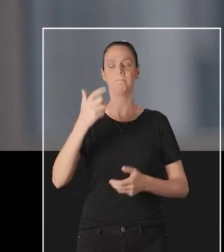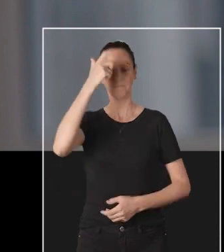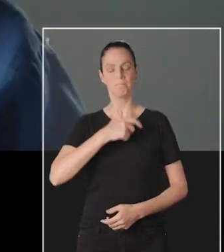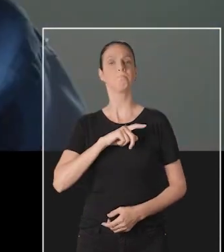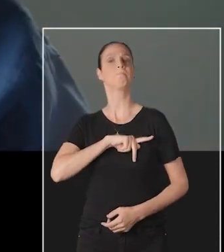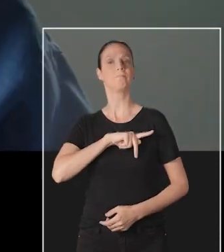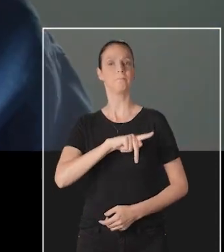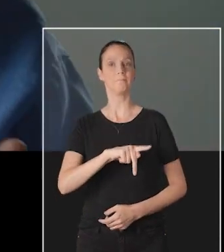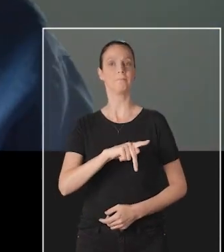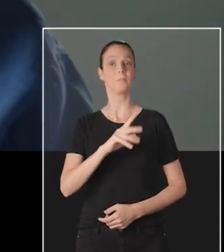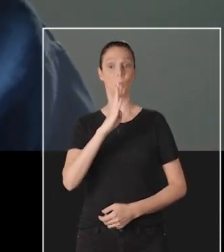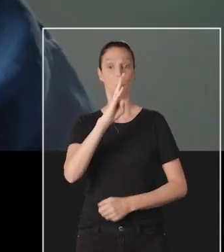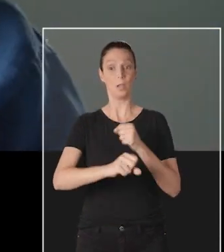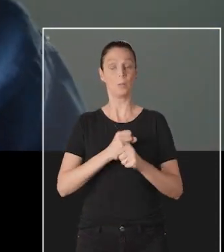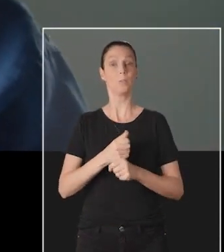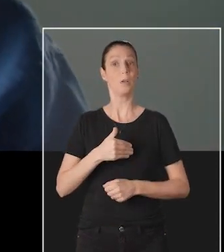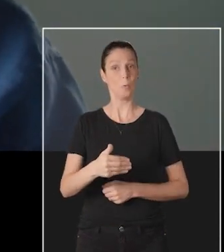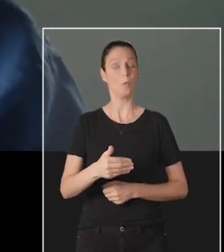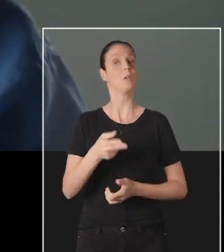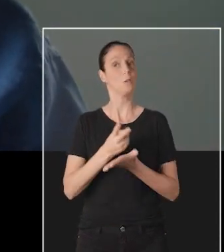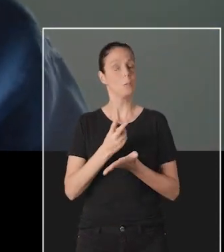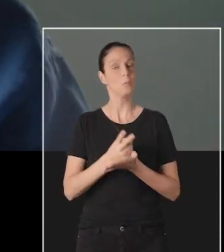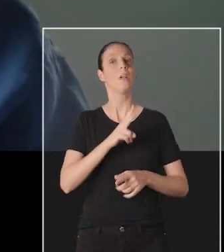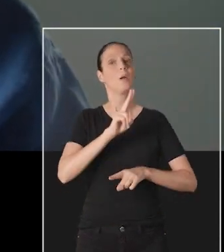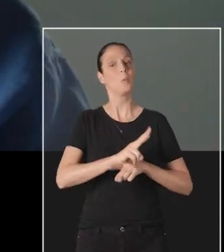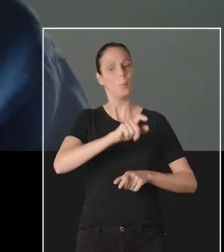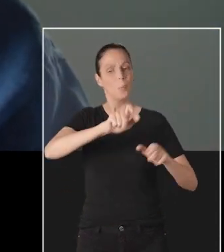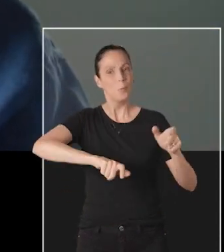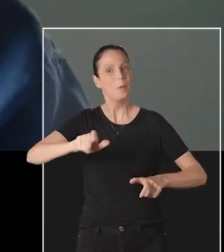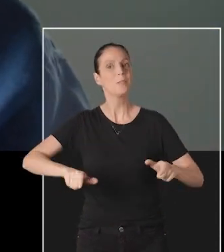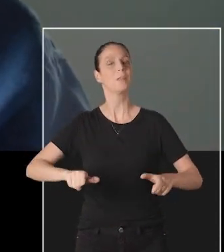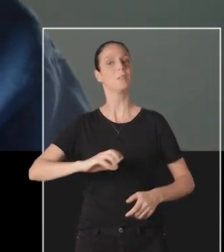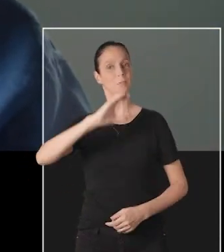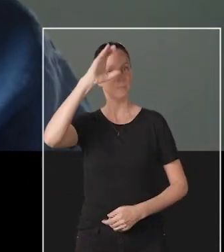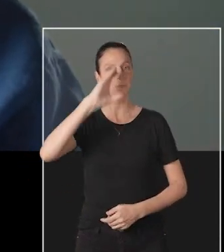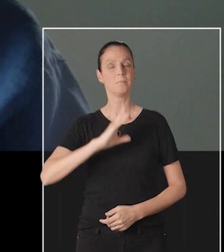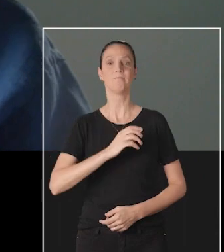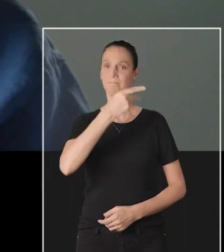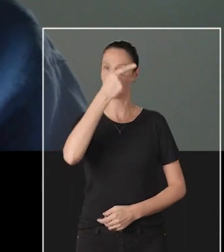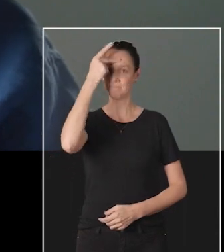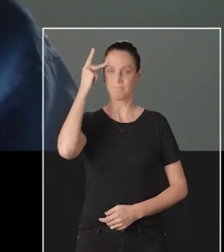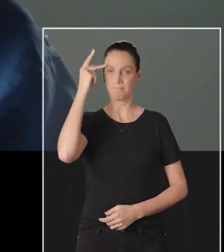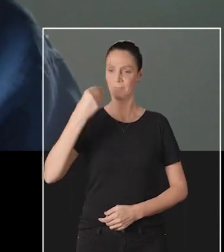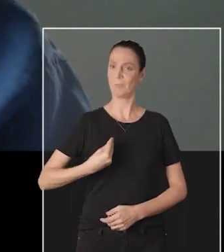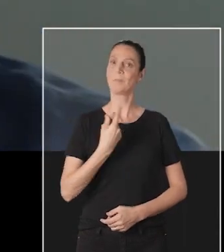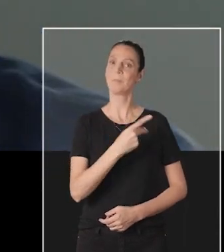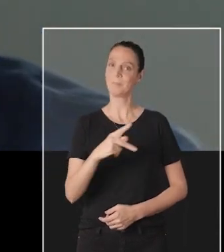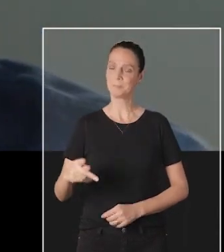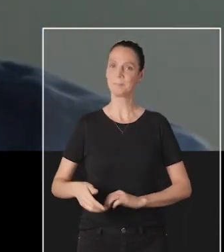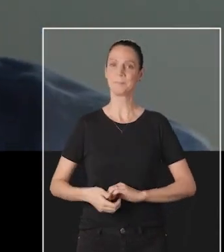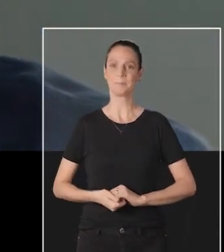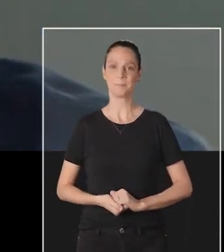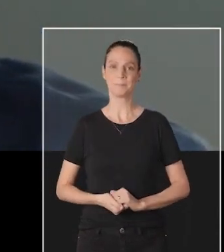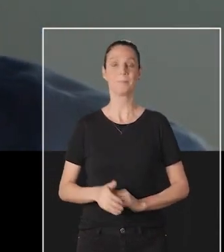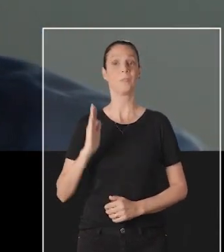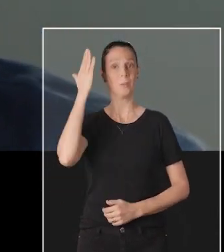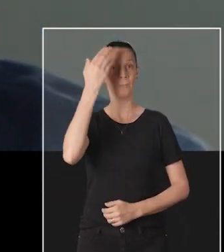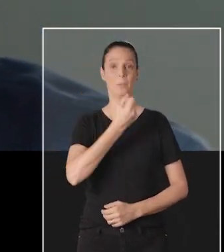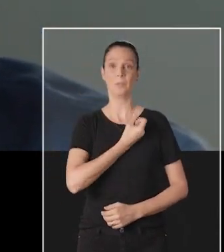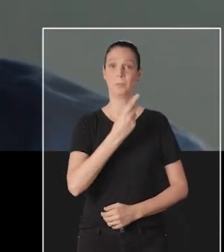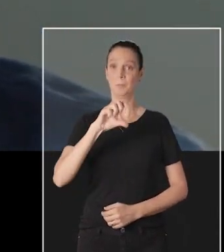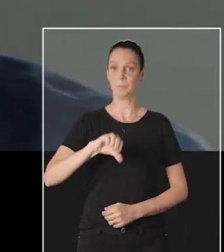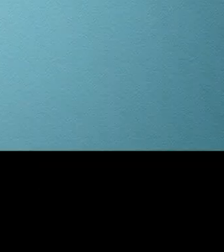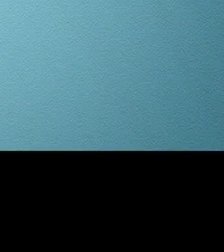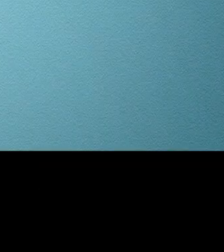de governo. É isso que eu quero ser prefeito. Para poder dedicar os próximos quatro anos da minha vida cuidando do cidadão, das